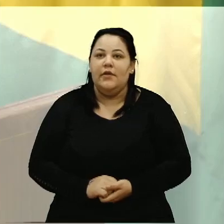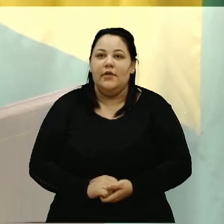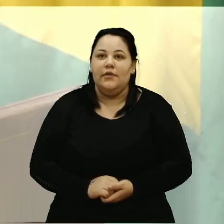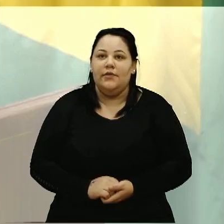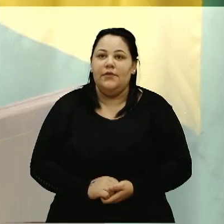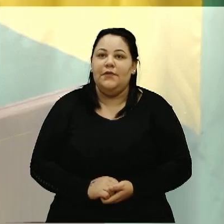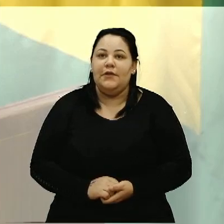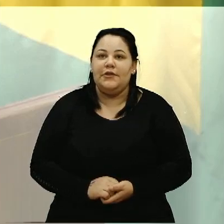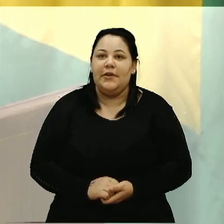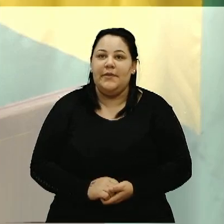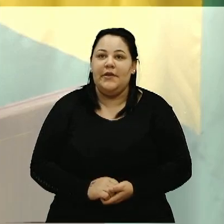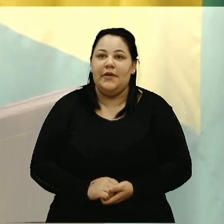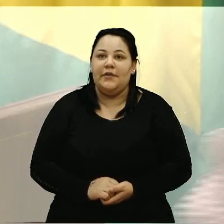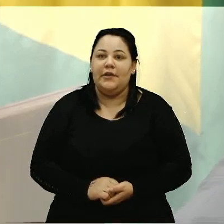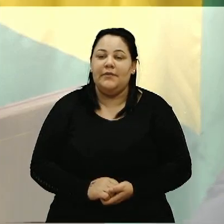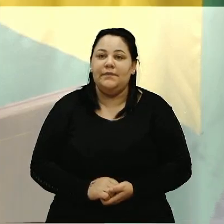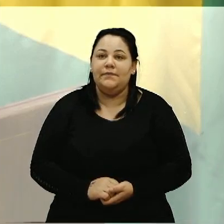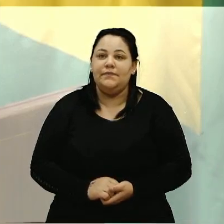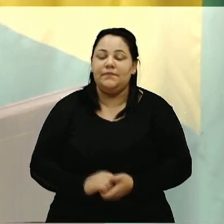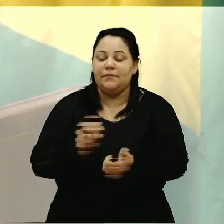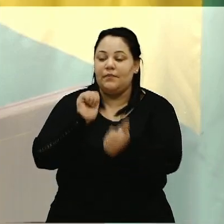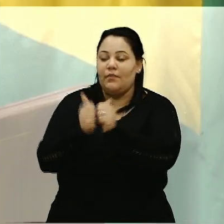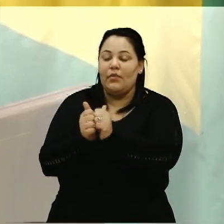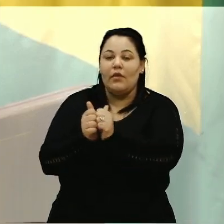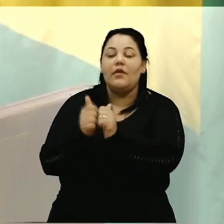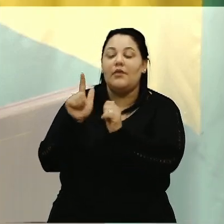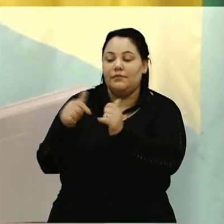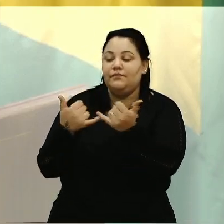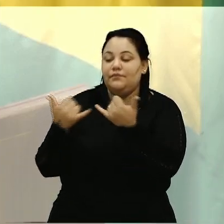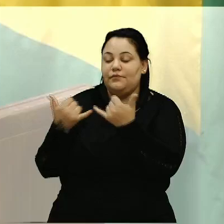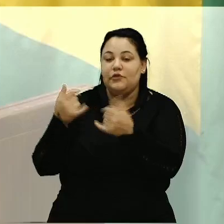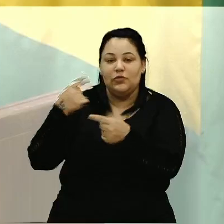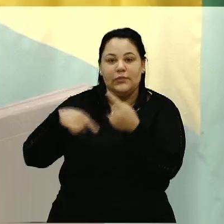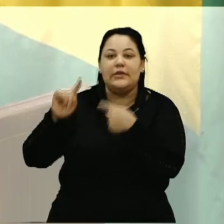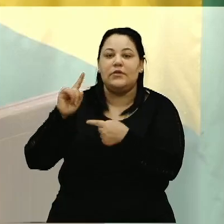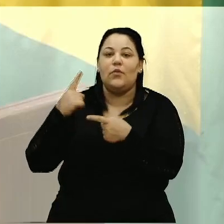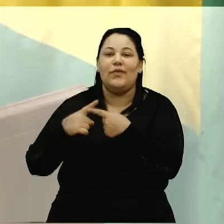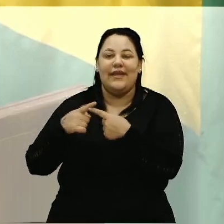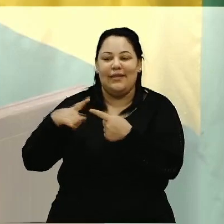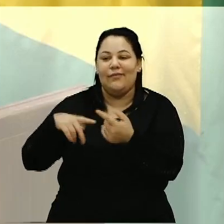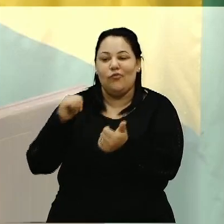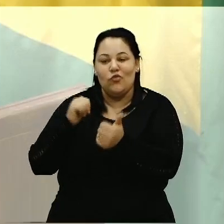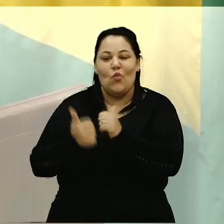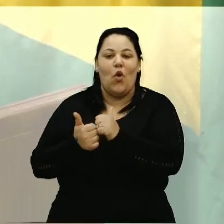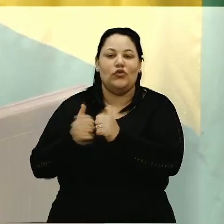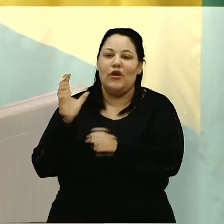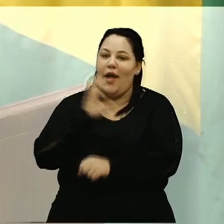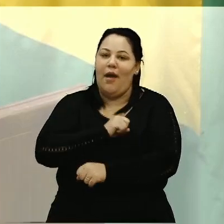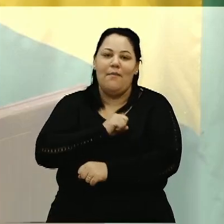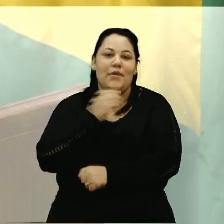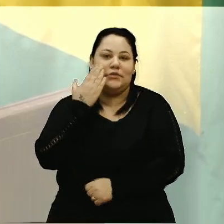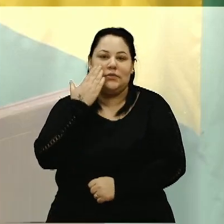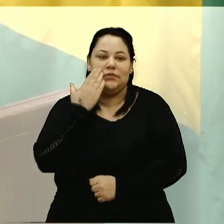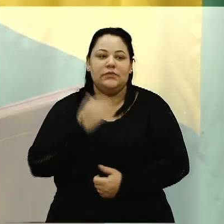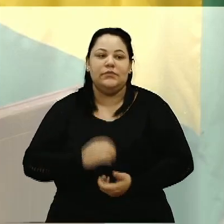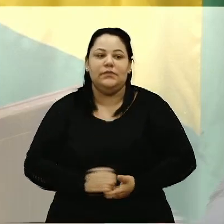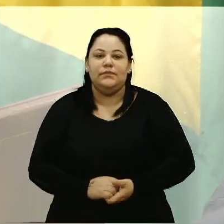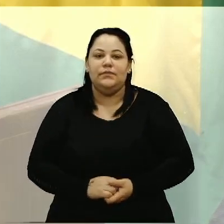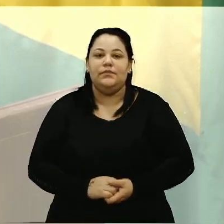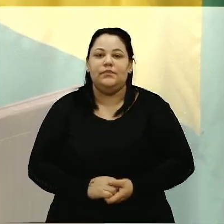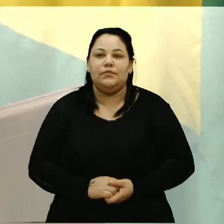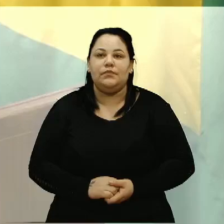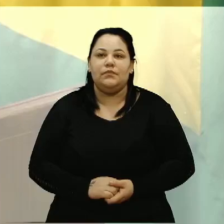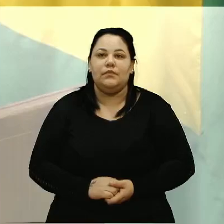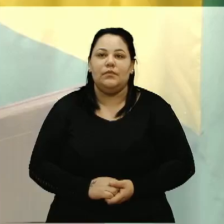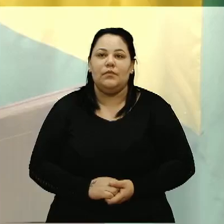que é um exemplo de superação através do esporte, através de tudo aquilo que aconteceu